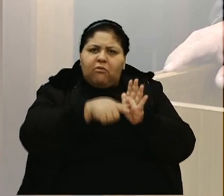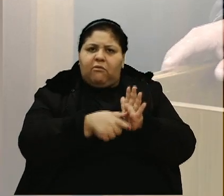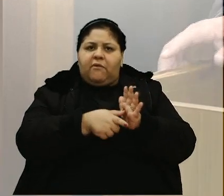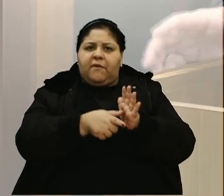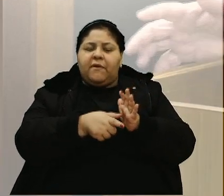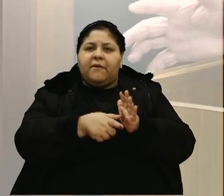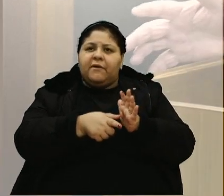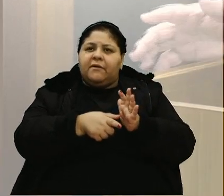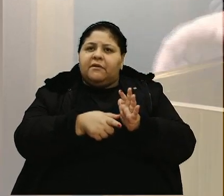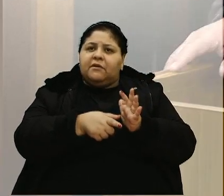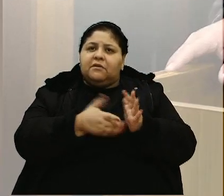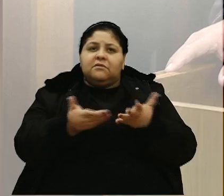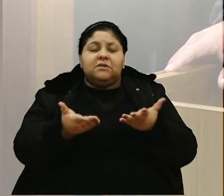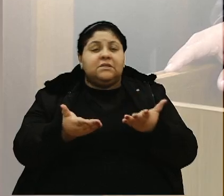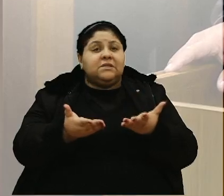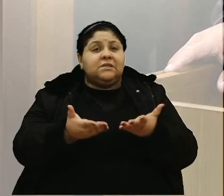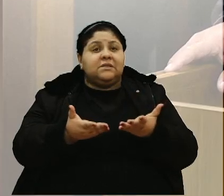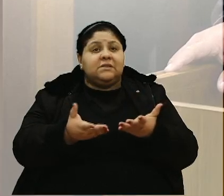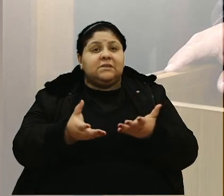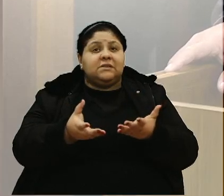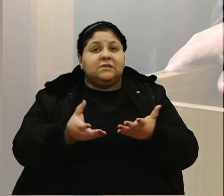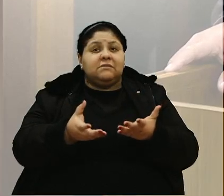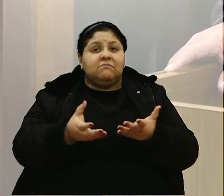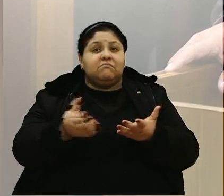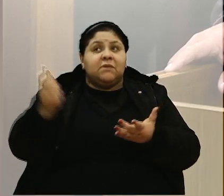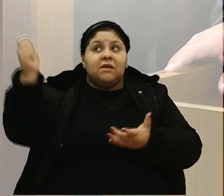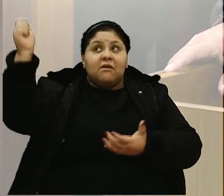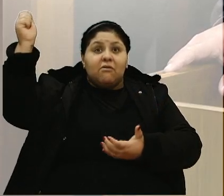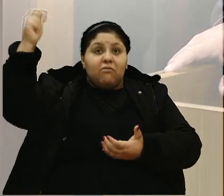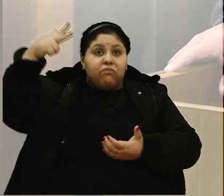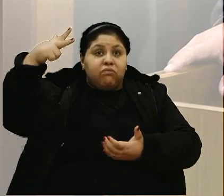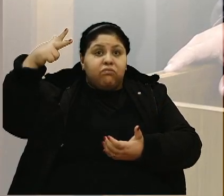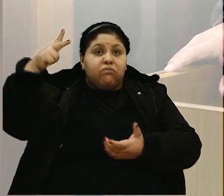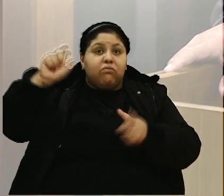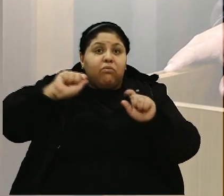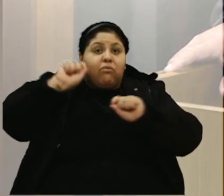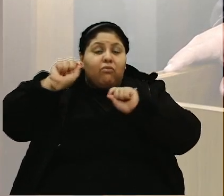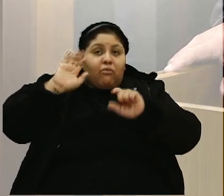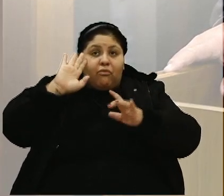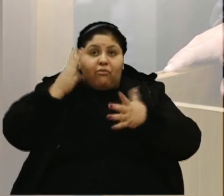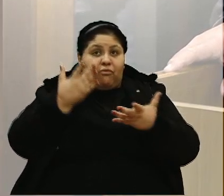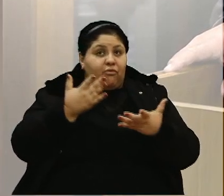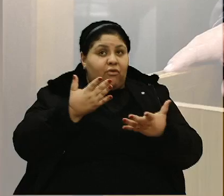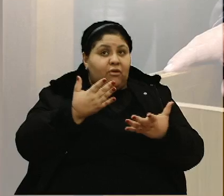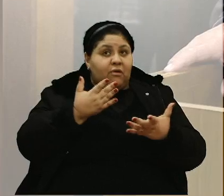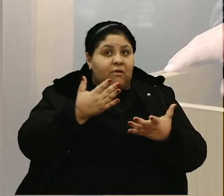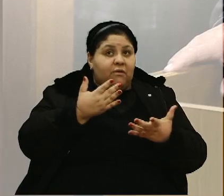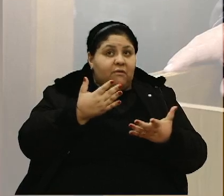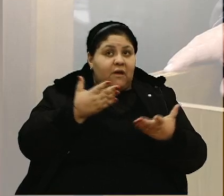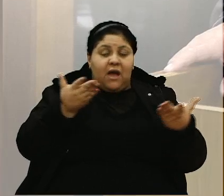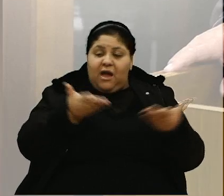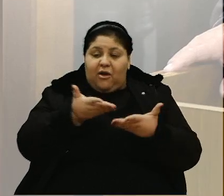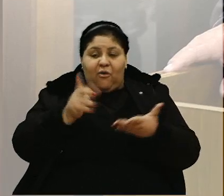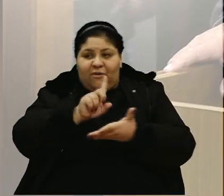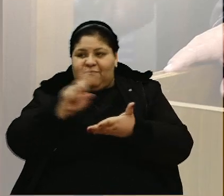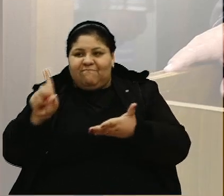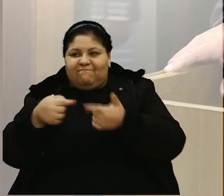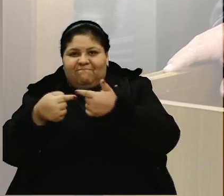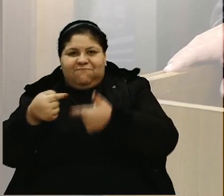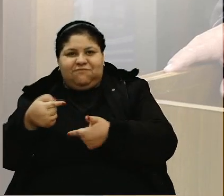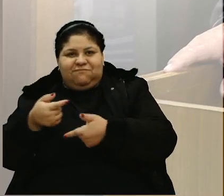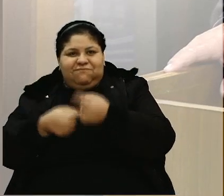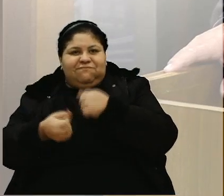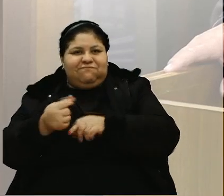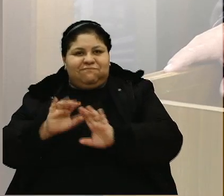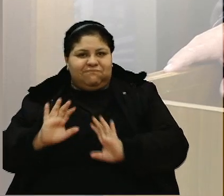tá... A iluminação... O que tava funcionando, não tava funcionando nessa administração. O que tava funcionando.